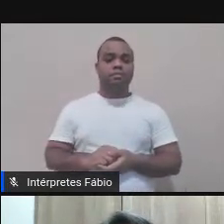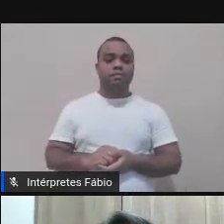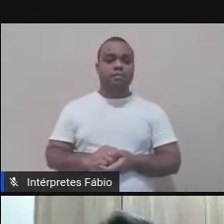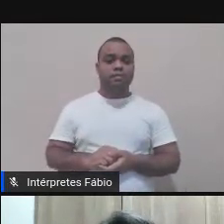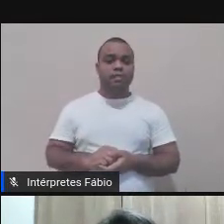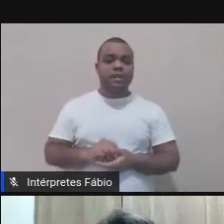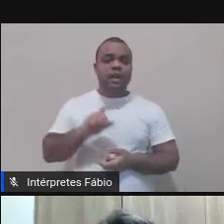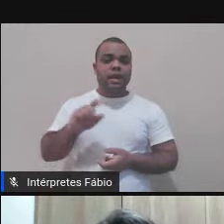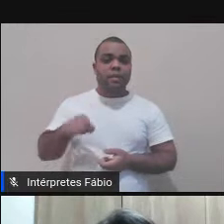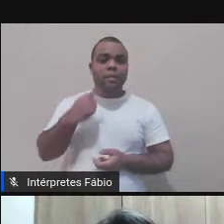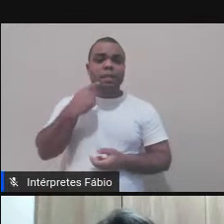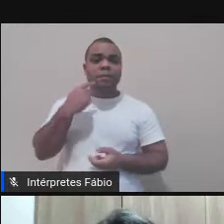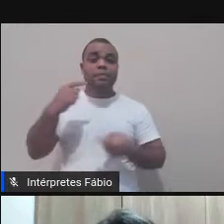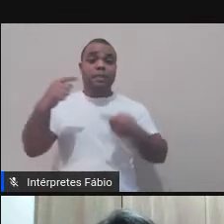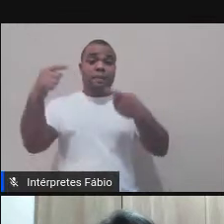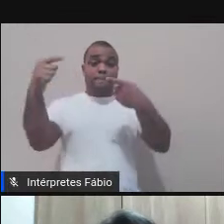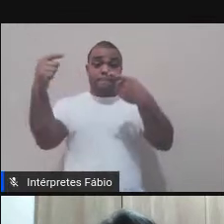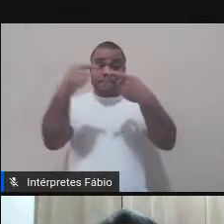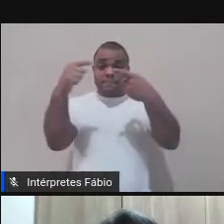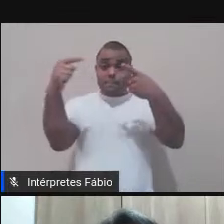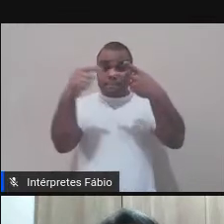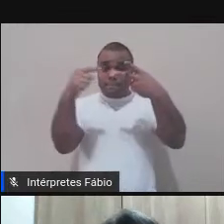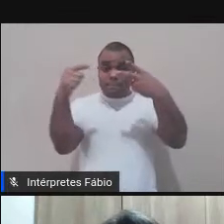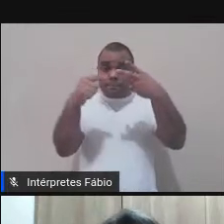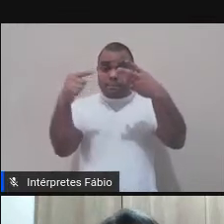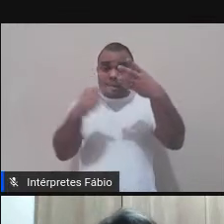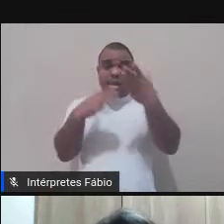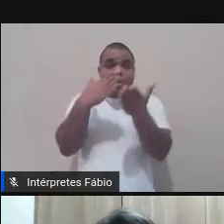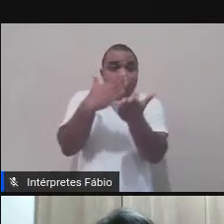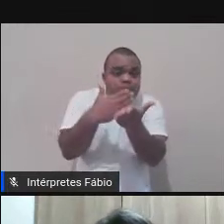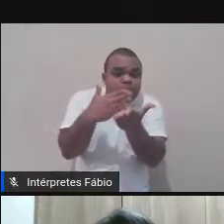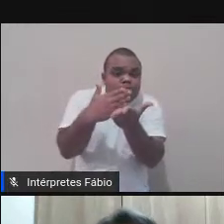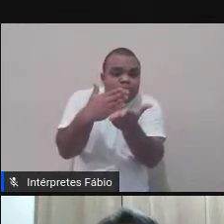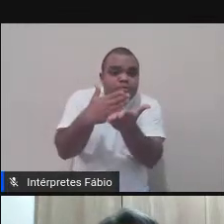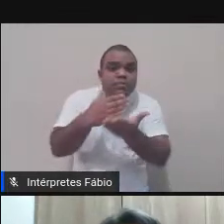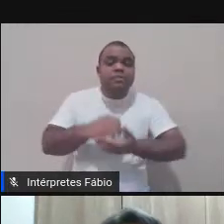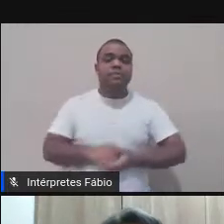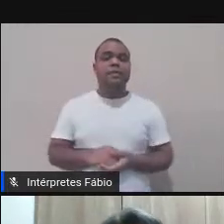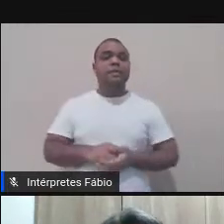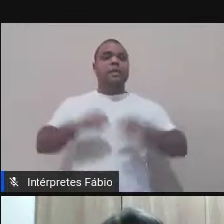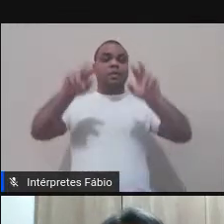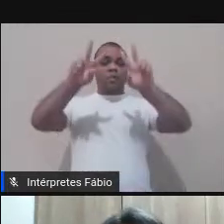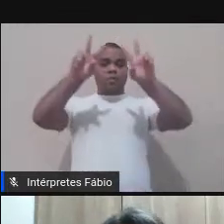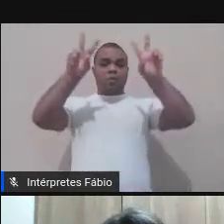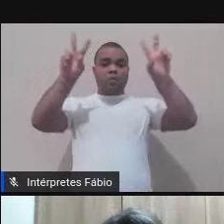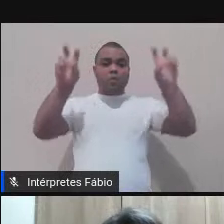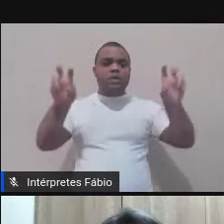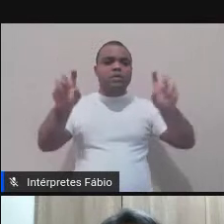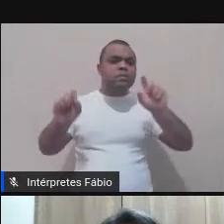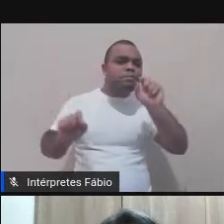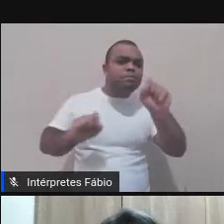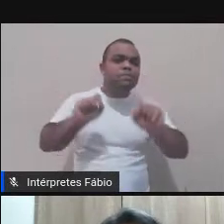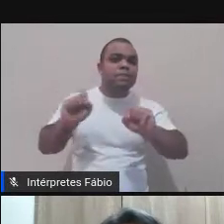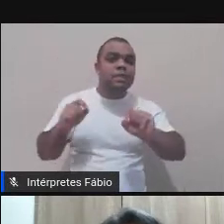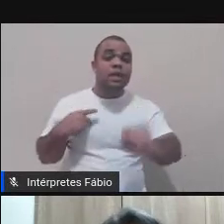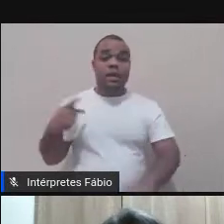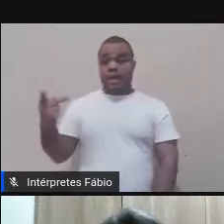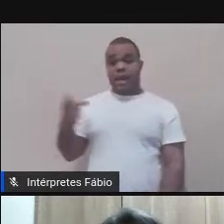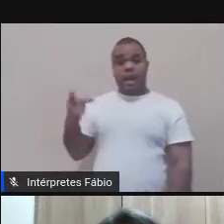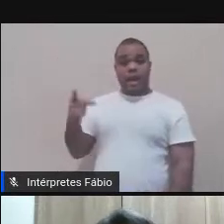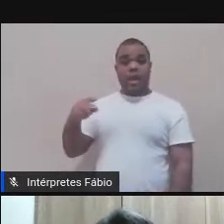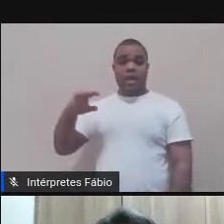em quatro partes, tá? E conforme indicado pelo título, né, nós vamos abordar, eu e a Clara, as